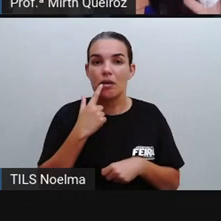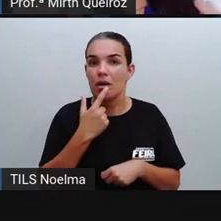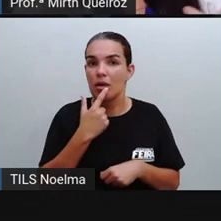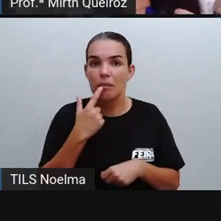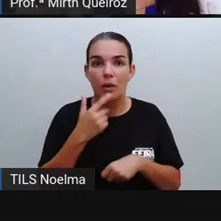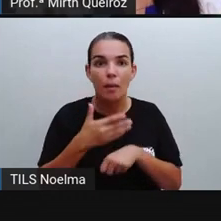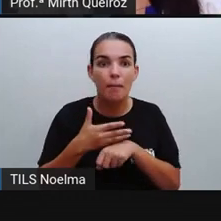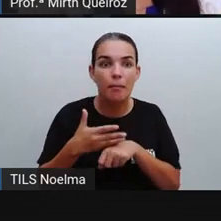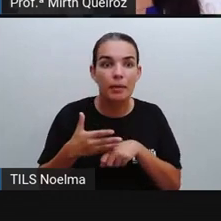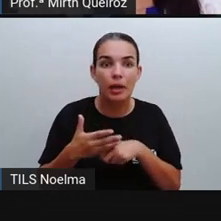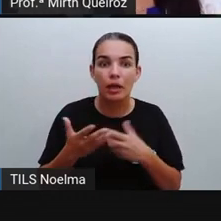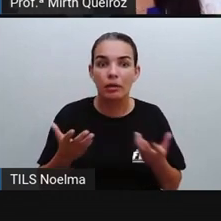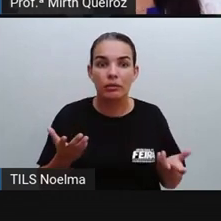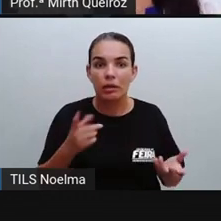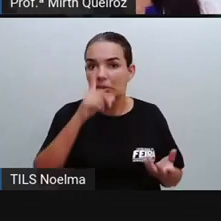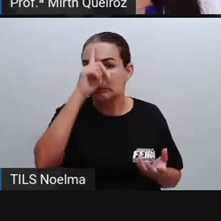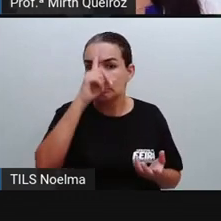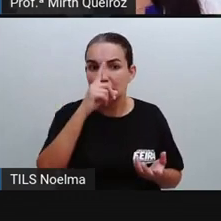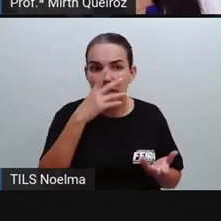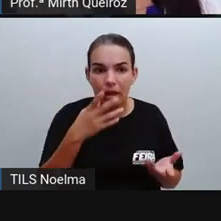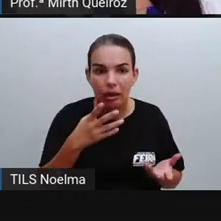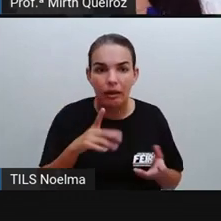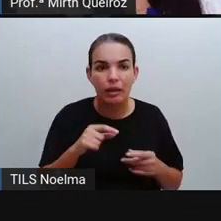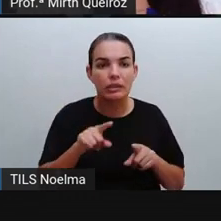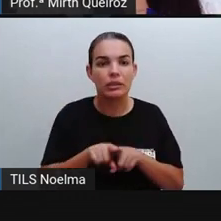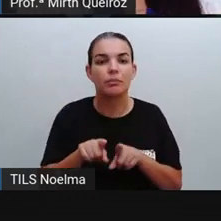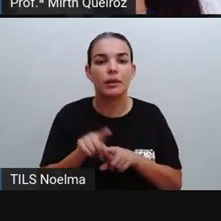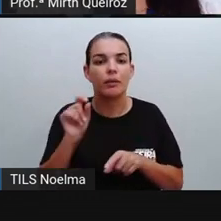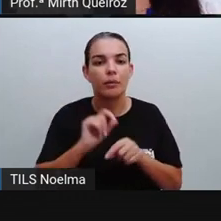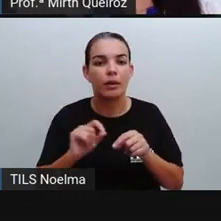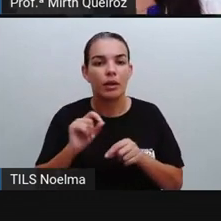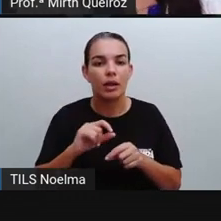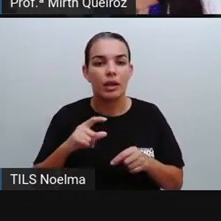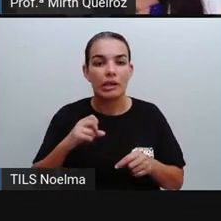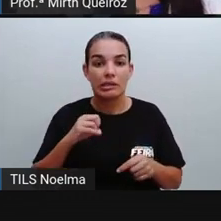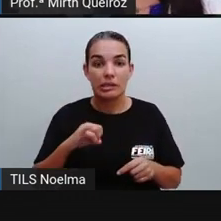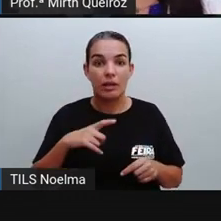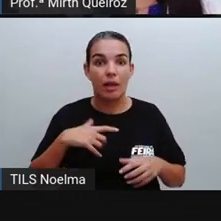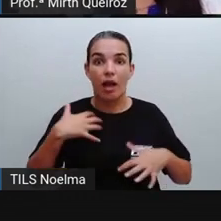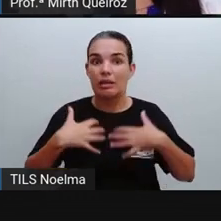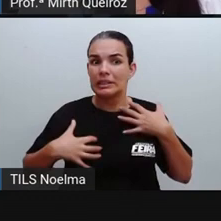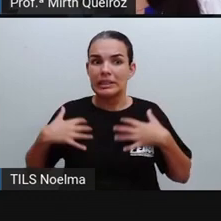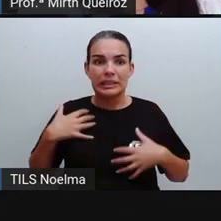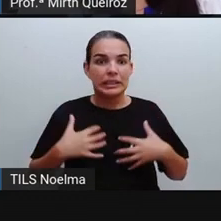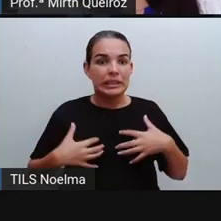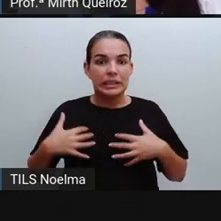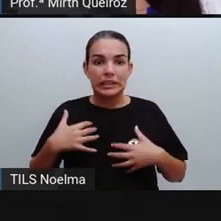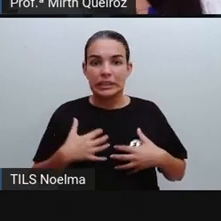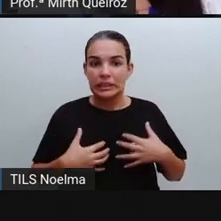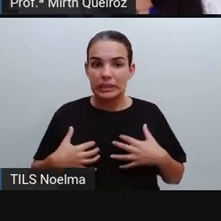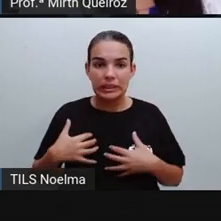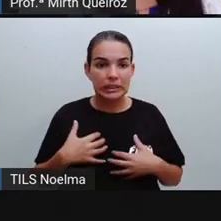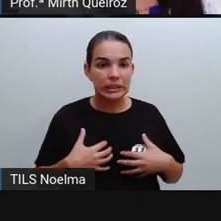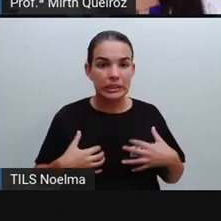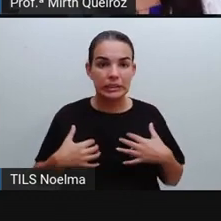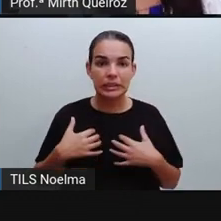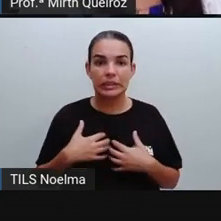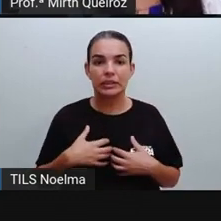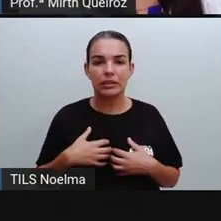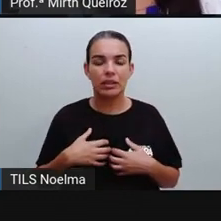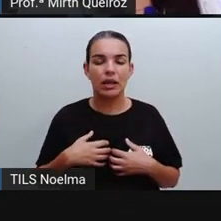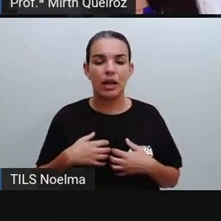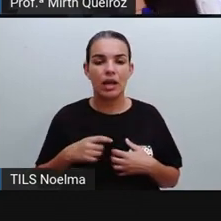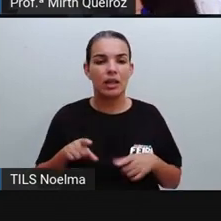né? Você está pálida, amarela ali. Pulso rápido e fino. Agitação ou letargia, né?